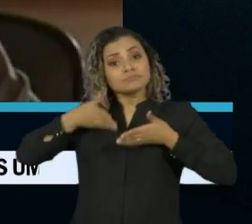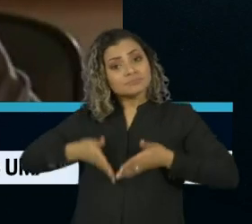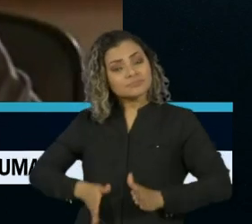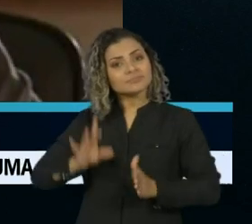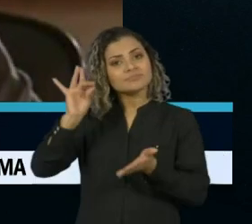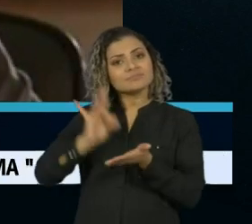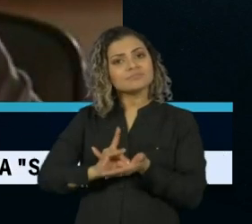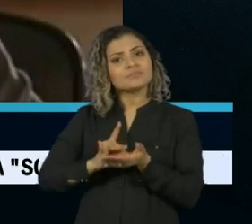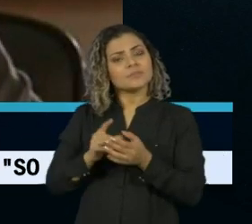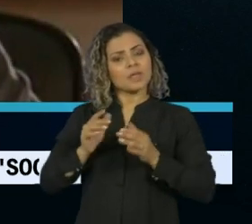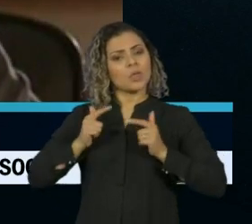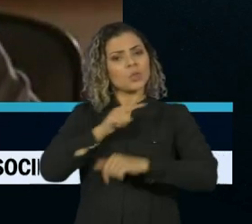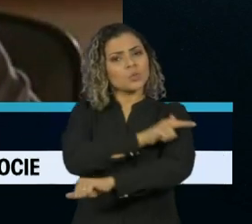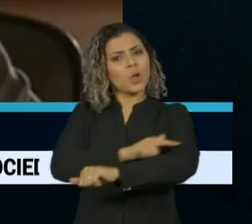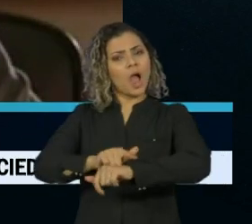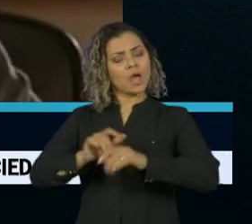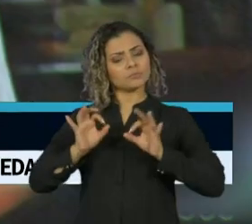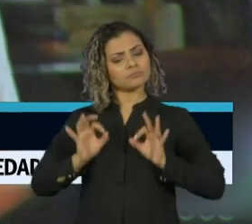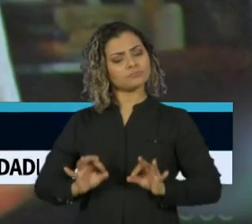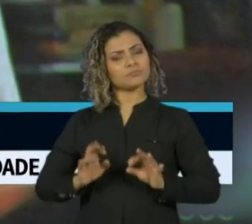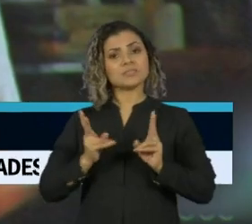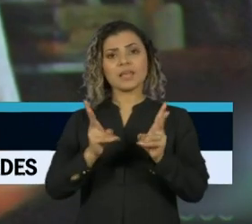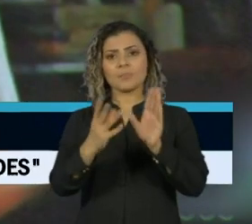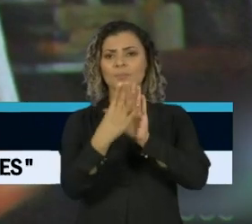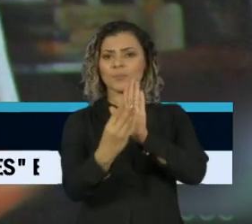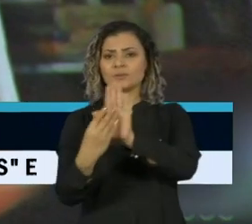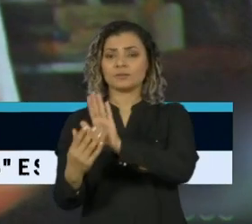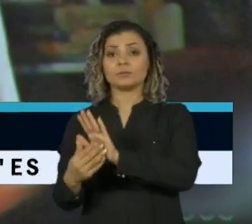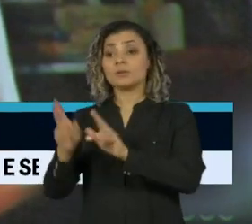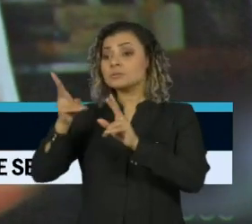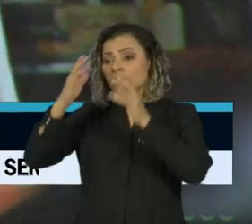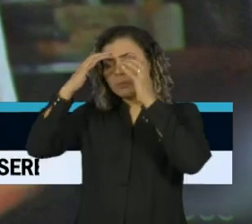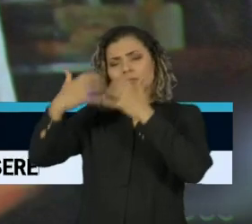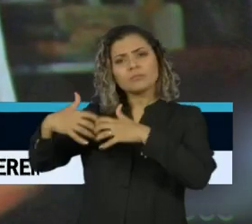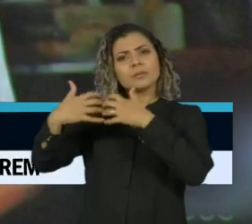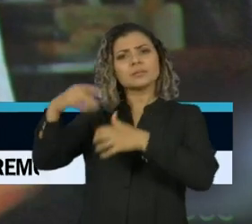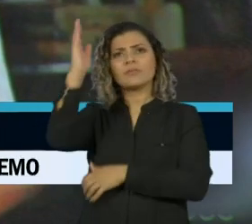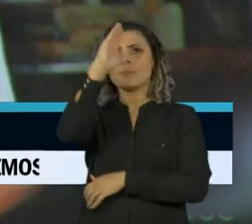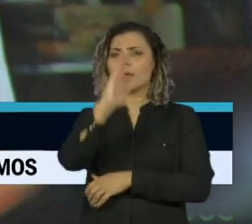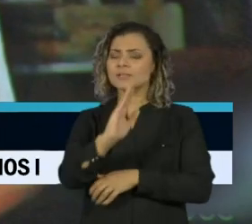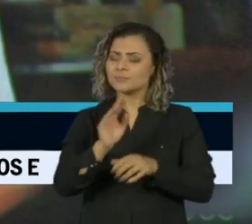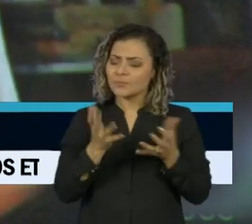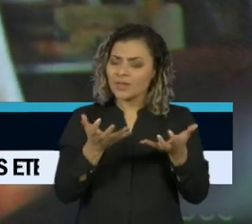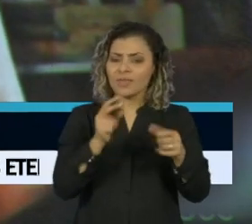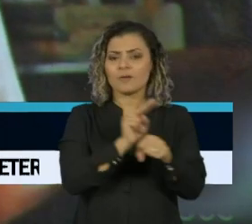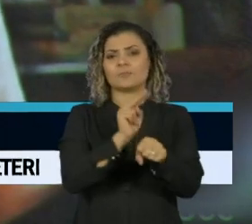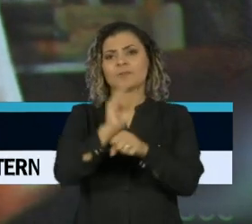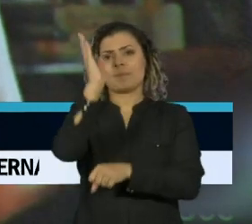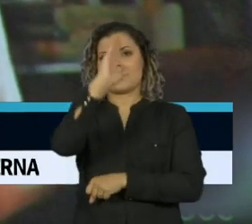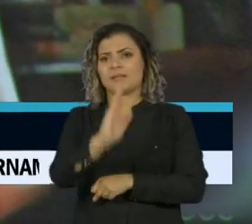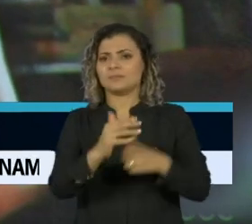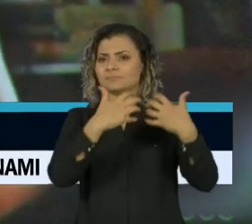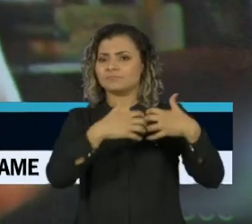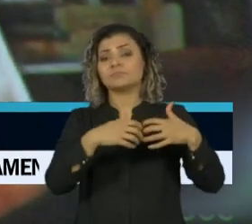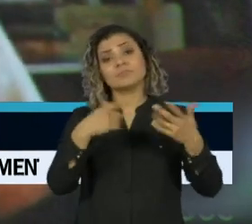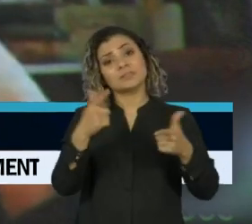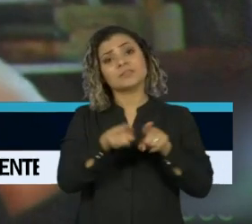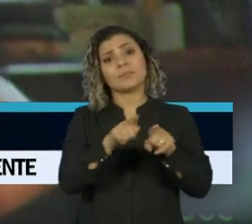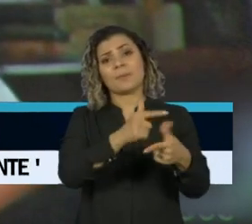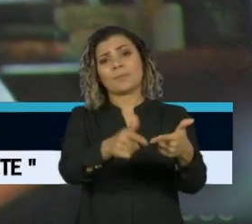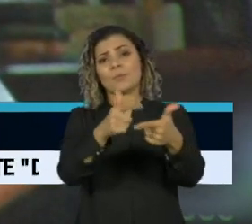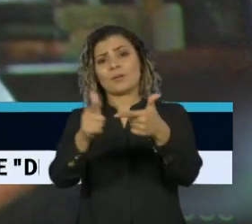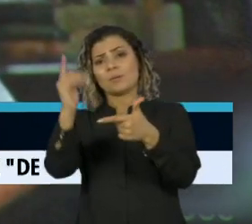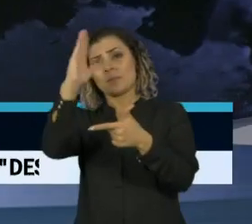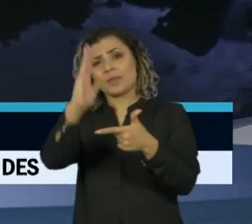e sempre elegante, deixou lições. Ele pensava diuturnamente o Brasil e, obviamente, os problemas do Brasil,